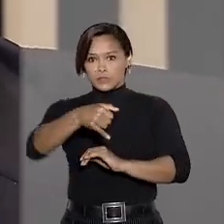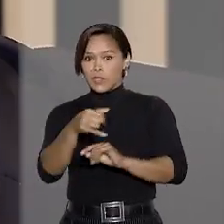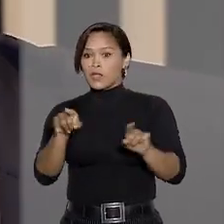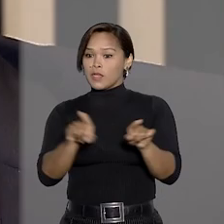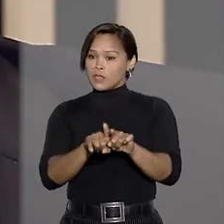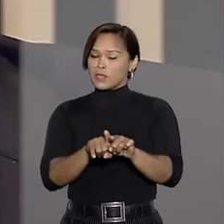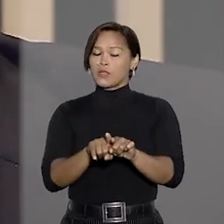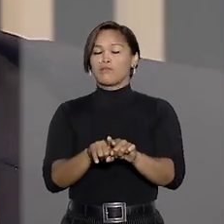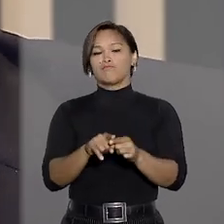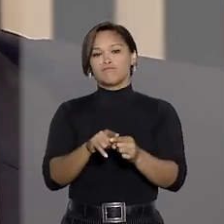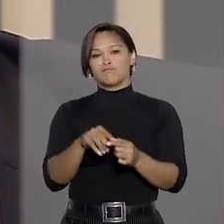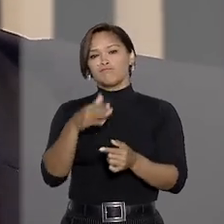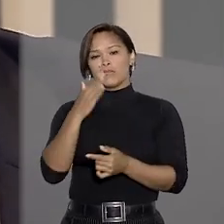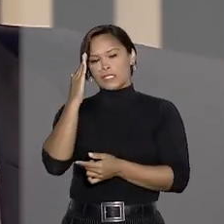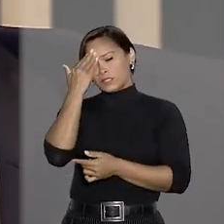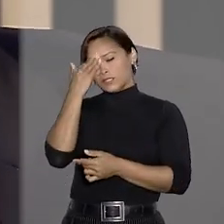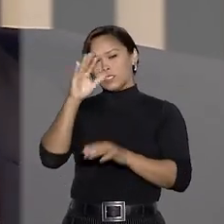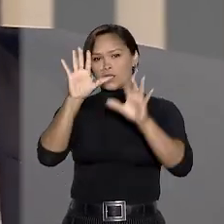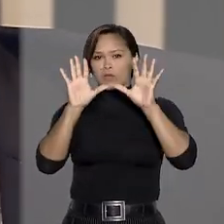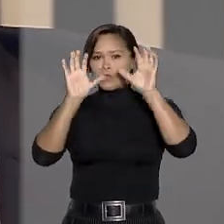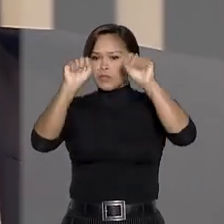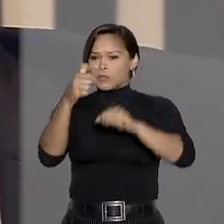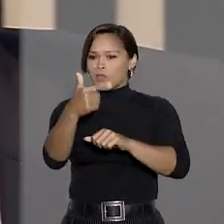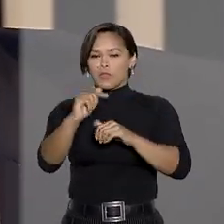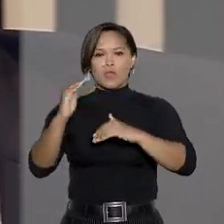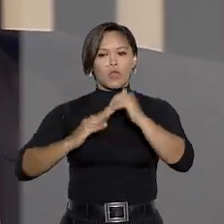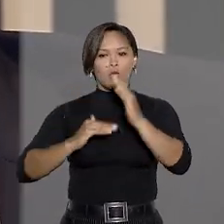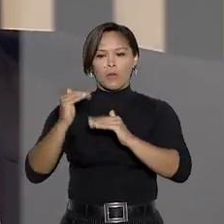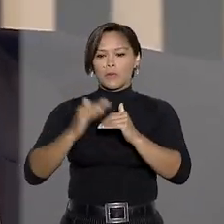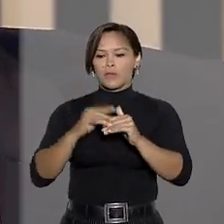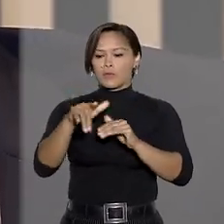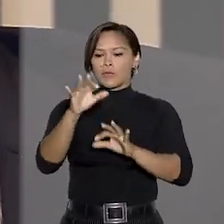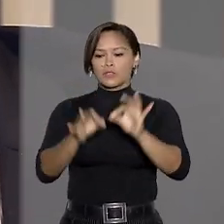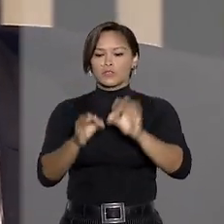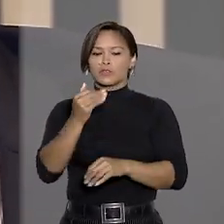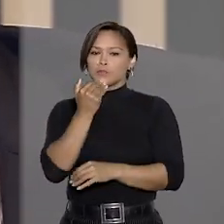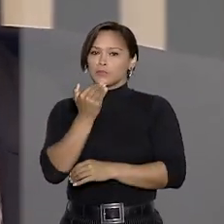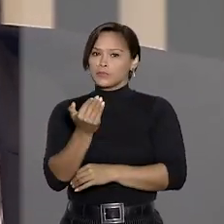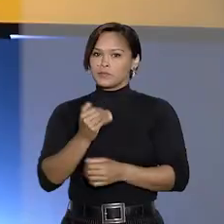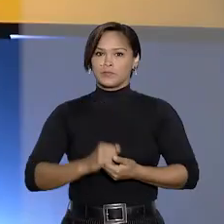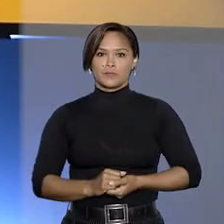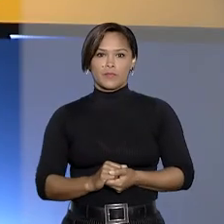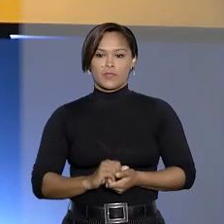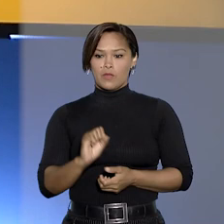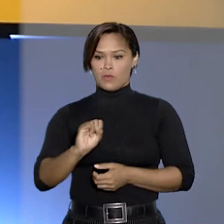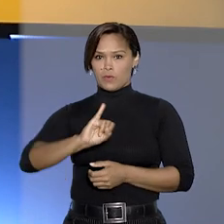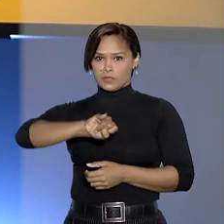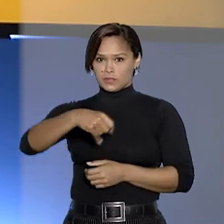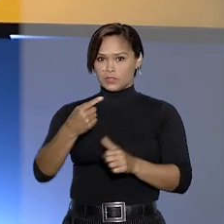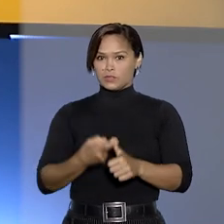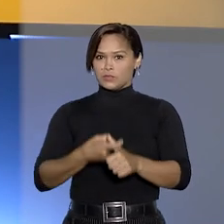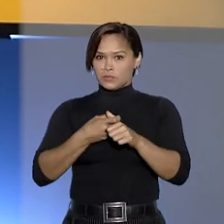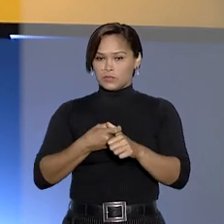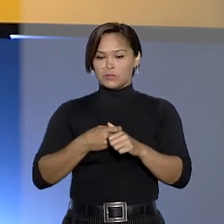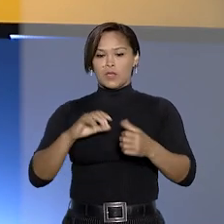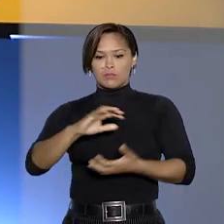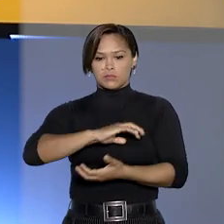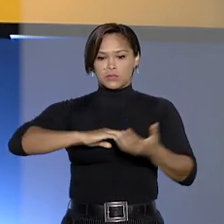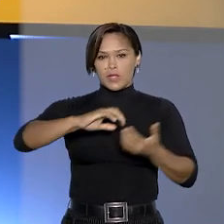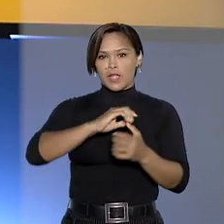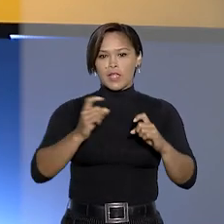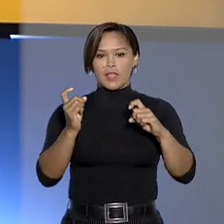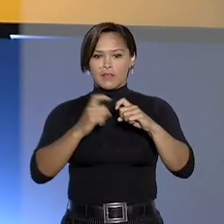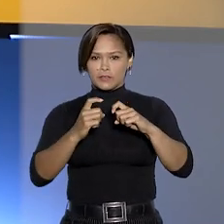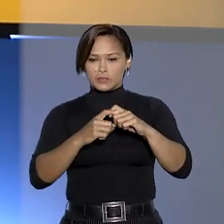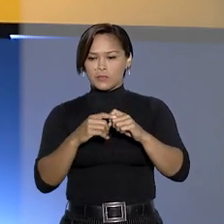e por isso considerou que o tribunal não tem competência para julgar o pedido. O STJ suspendeu a greve